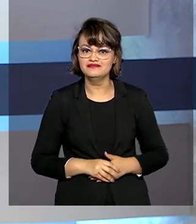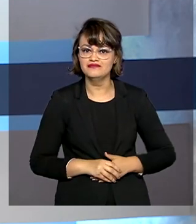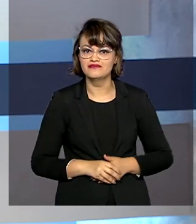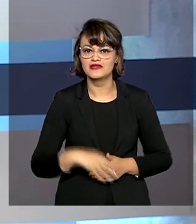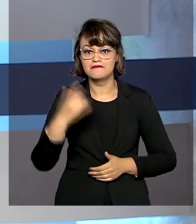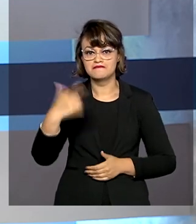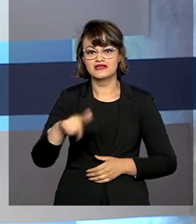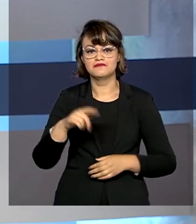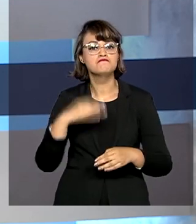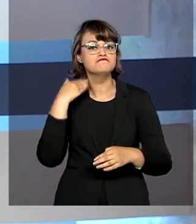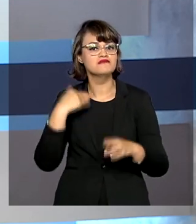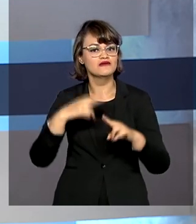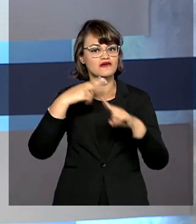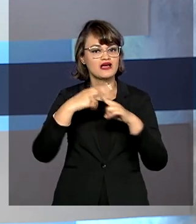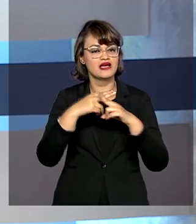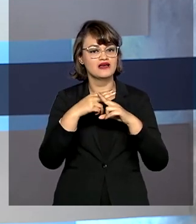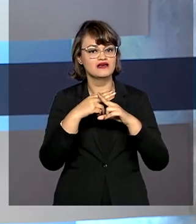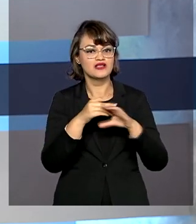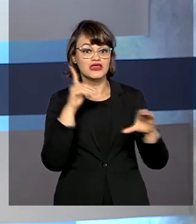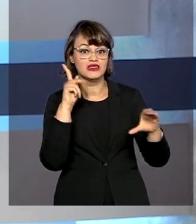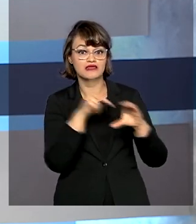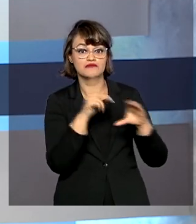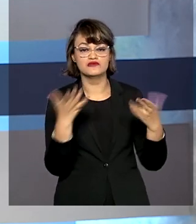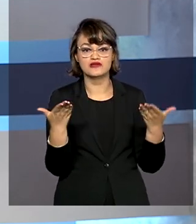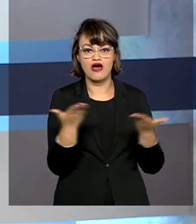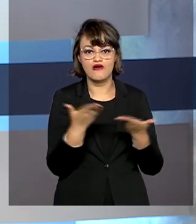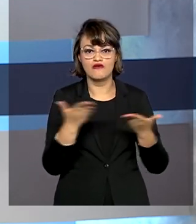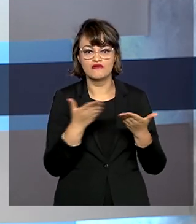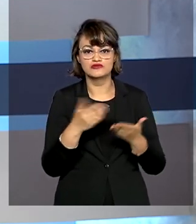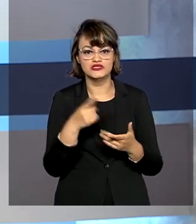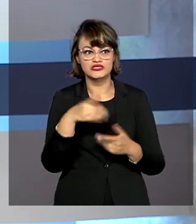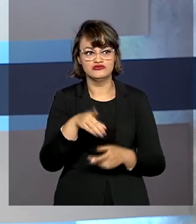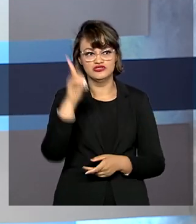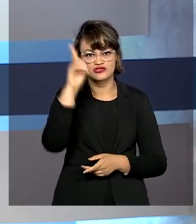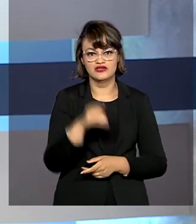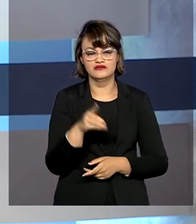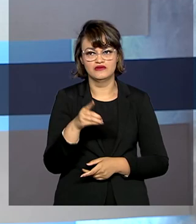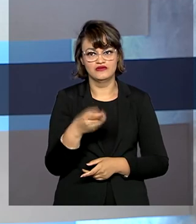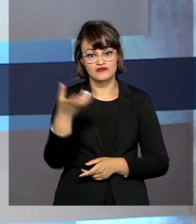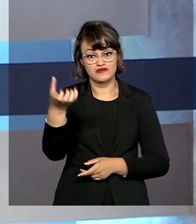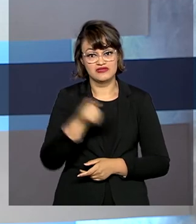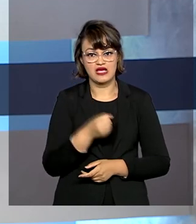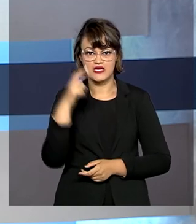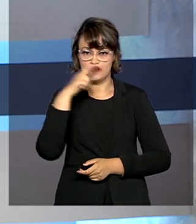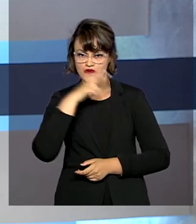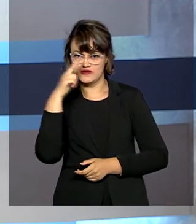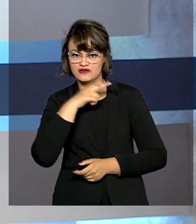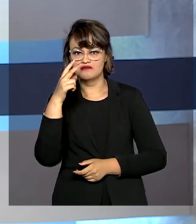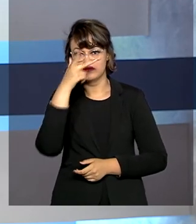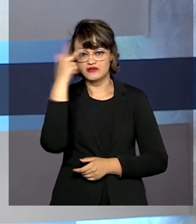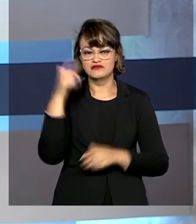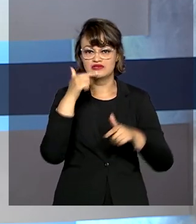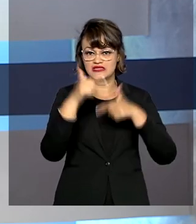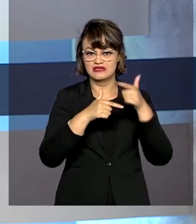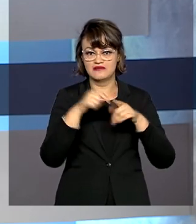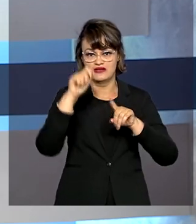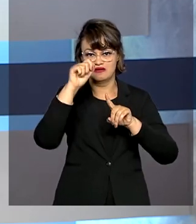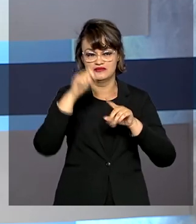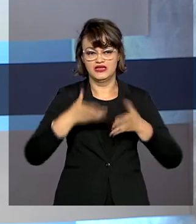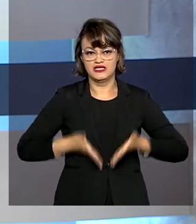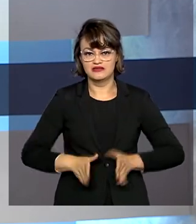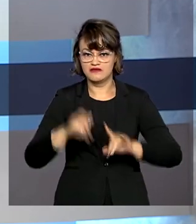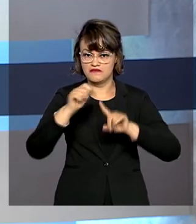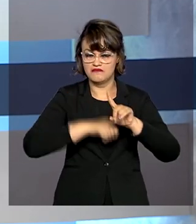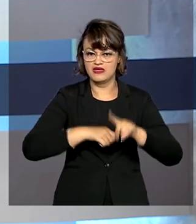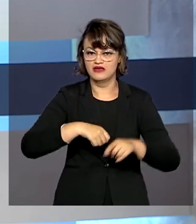E olha, a Caixa Econômica deposita hoje os valores do saque emergencial do FGTS para trabalhadores nascidos em novembro.